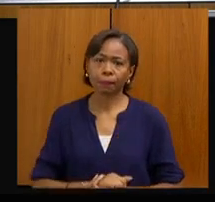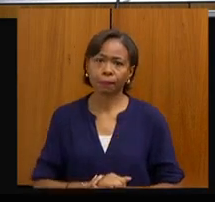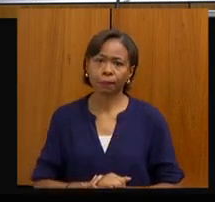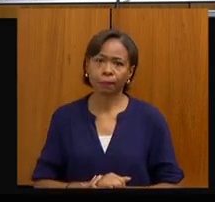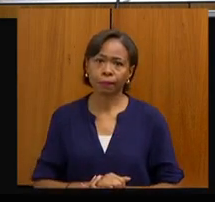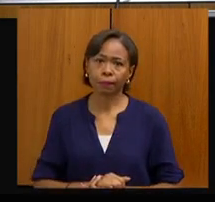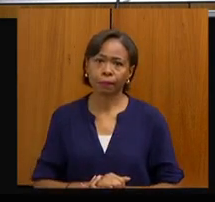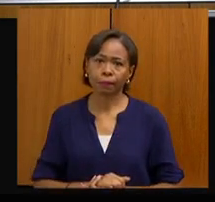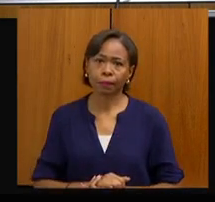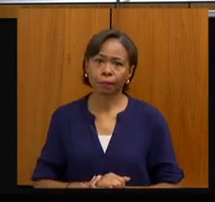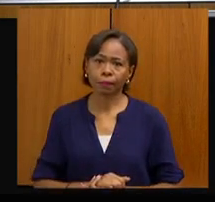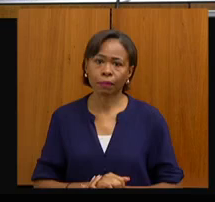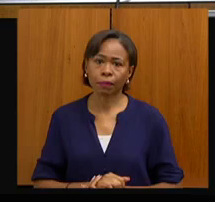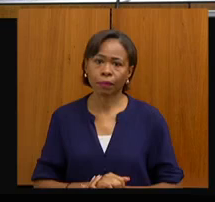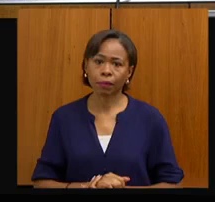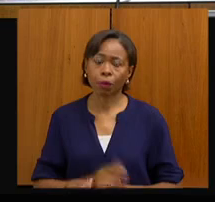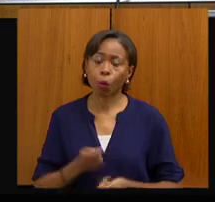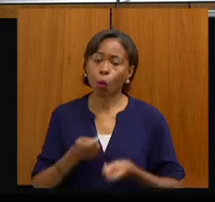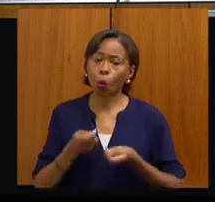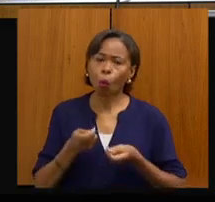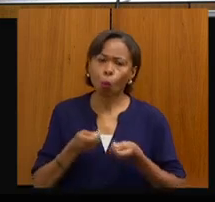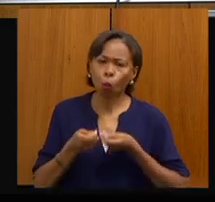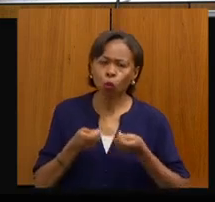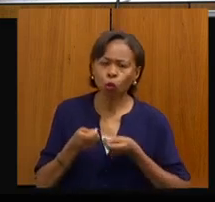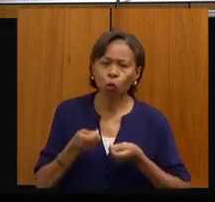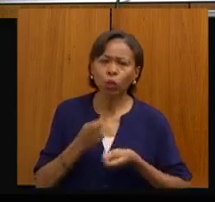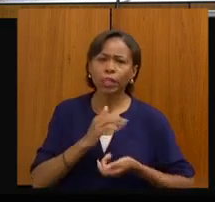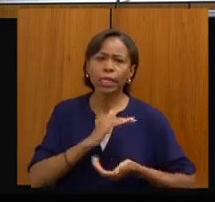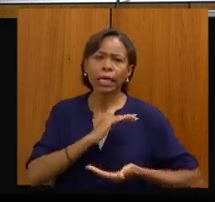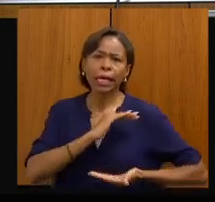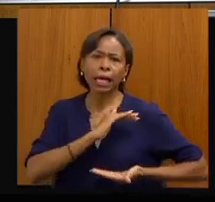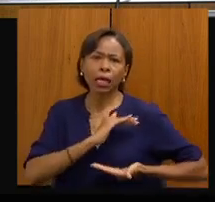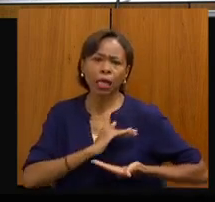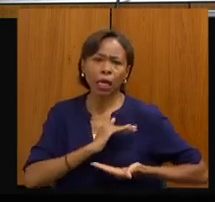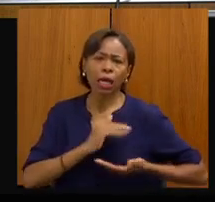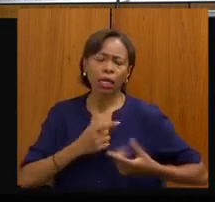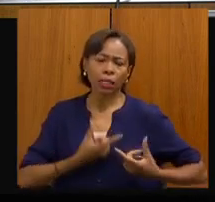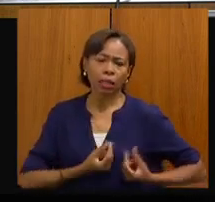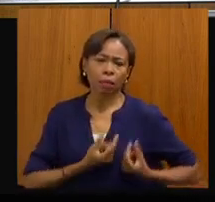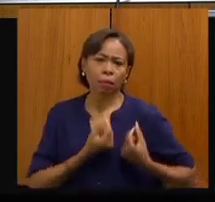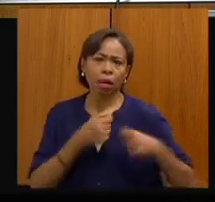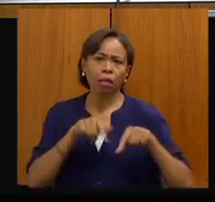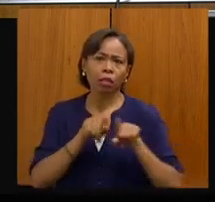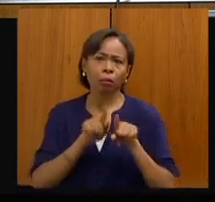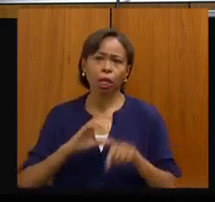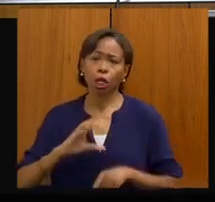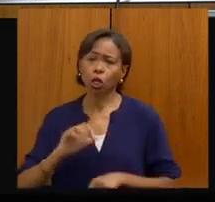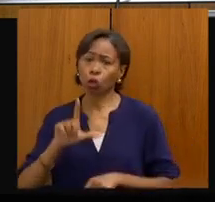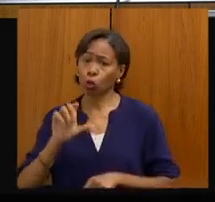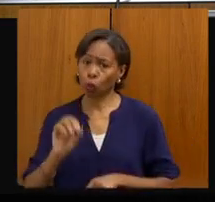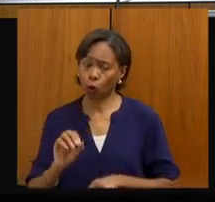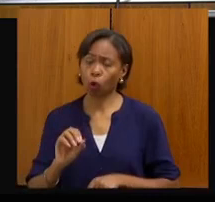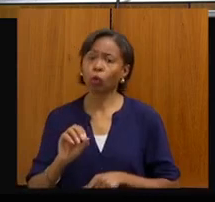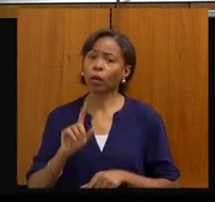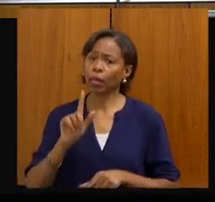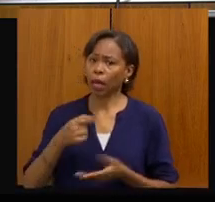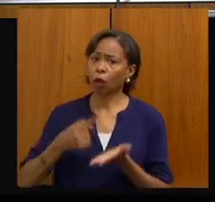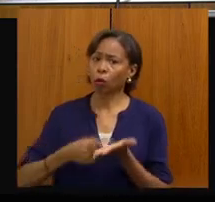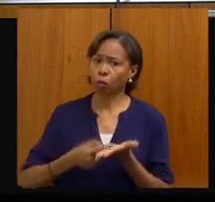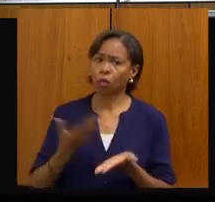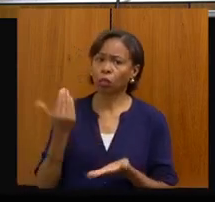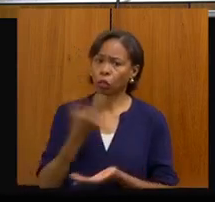Ampliação de ações de controle de câncer de mama e colo, também, que faz parte das deliberações, foram pactuadas em 2021, que é alocar